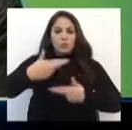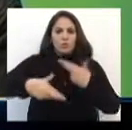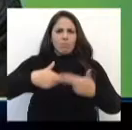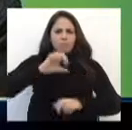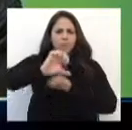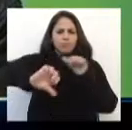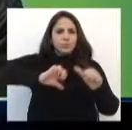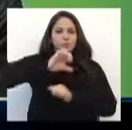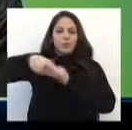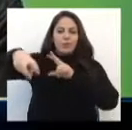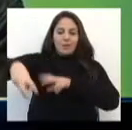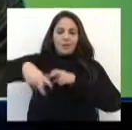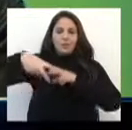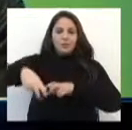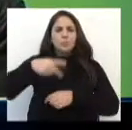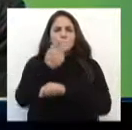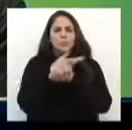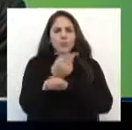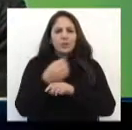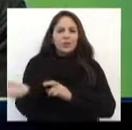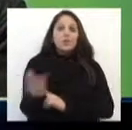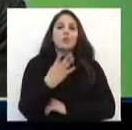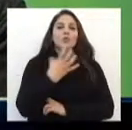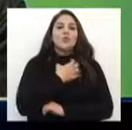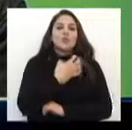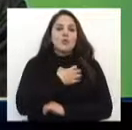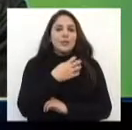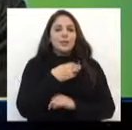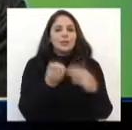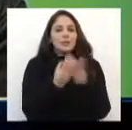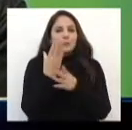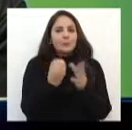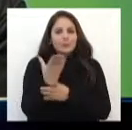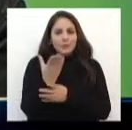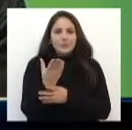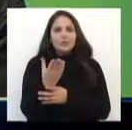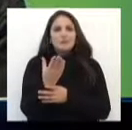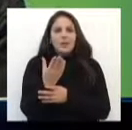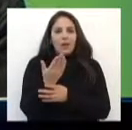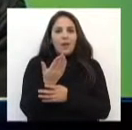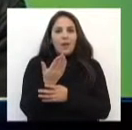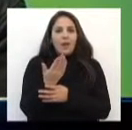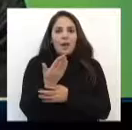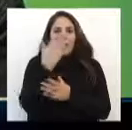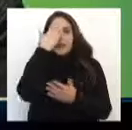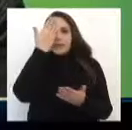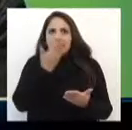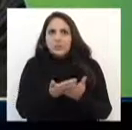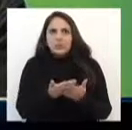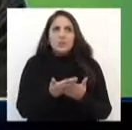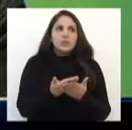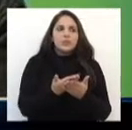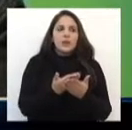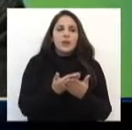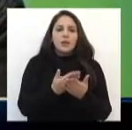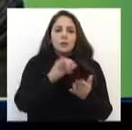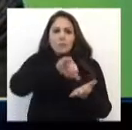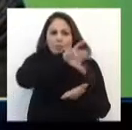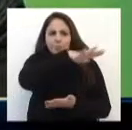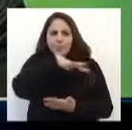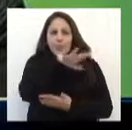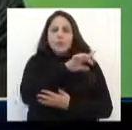no sentido de você buscar uma nova forma de produzir, agredindo menos o meio ambiente, o desperdiçando menos, economizando